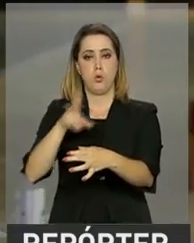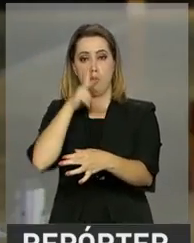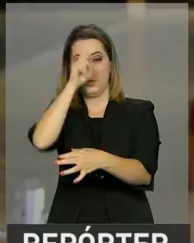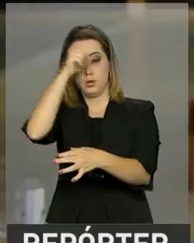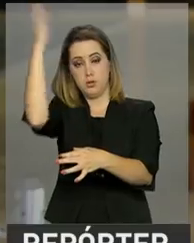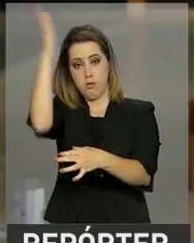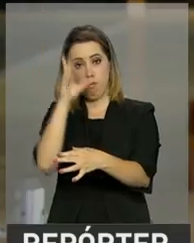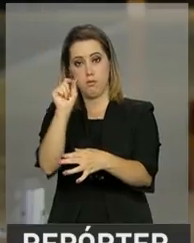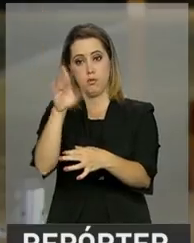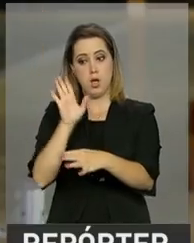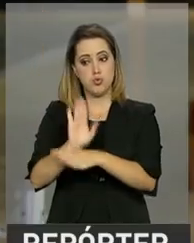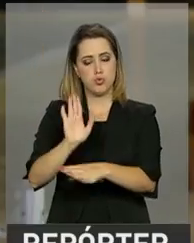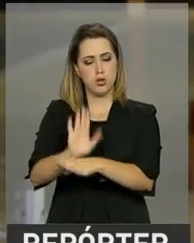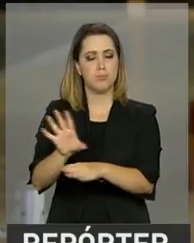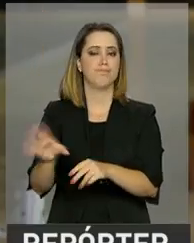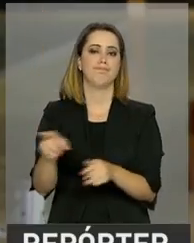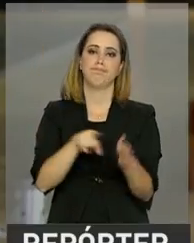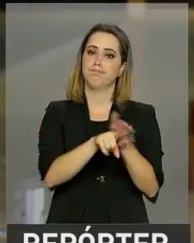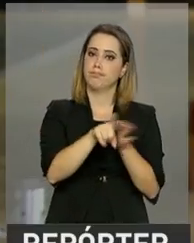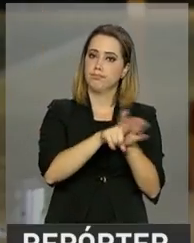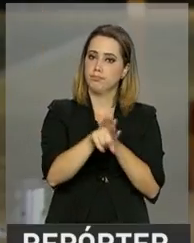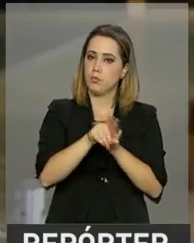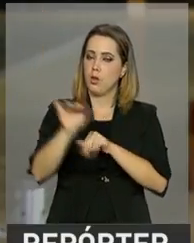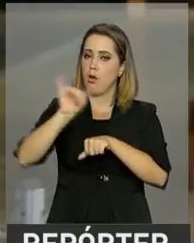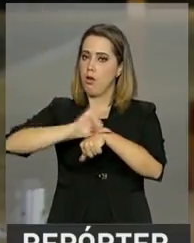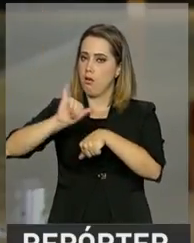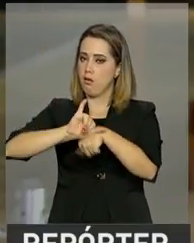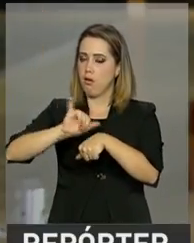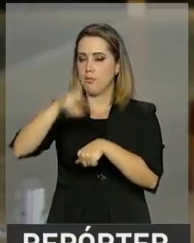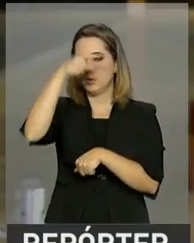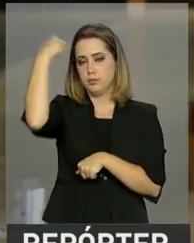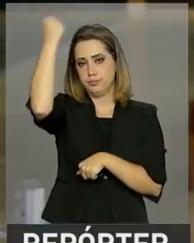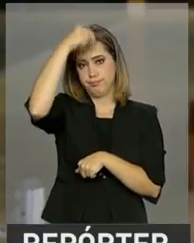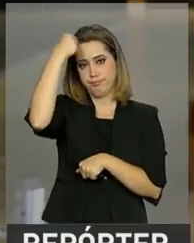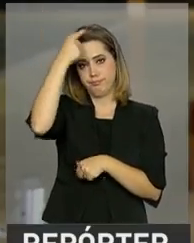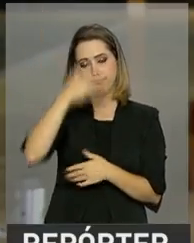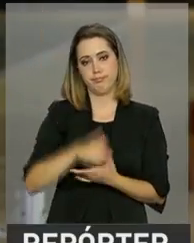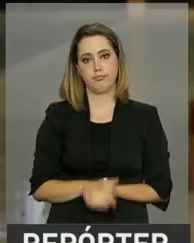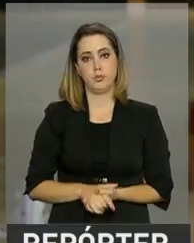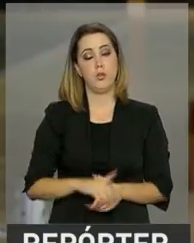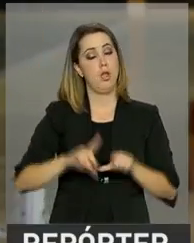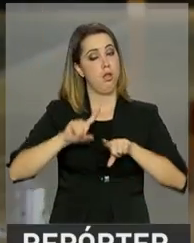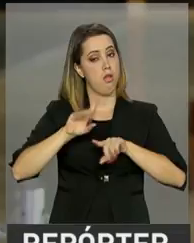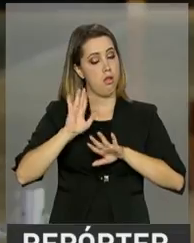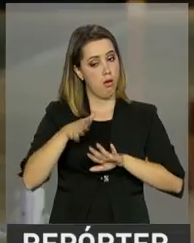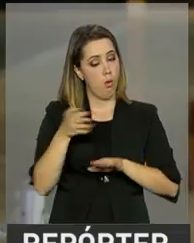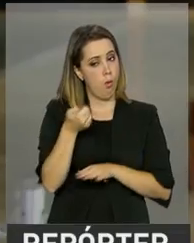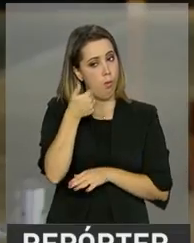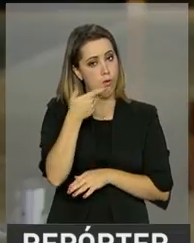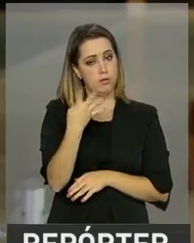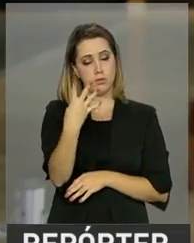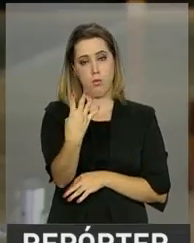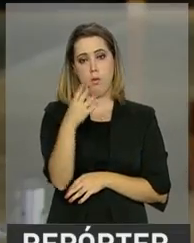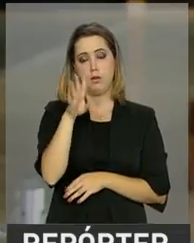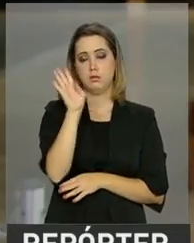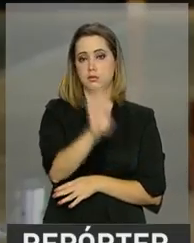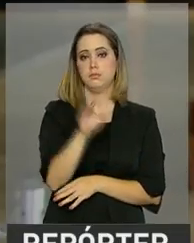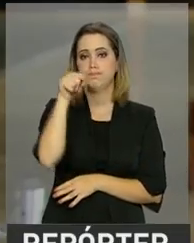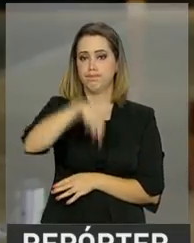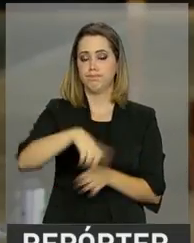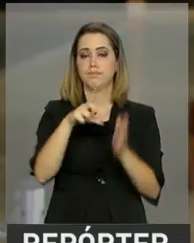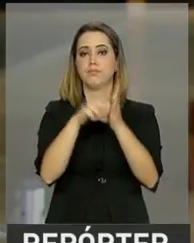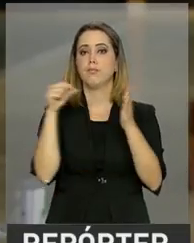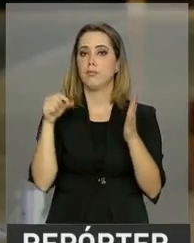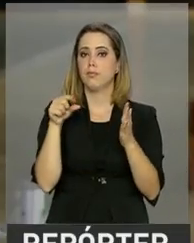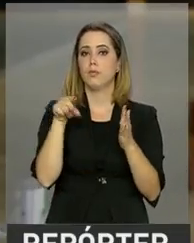no patrulhamento da região metropolitana de Vitória. E daqui a pouco, por volta das 4 horas da tarde, aqui